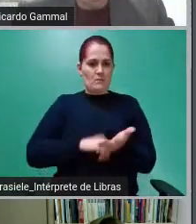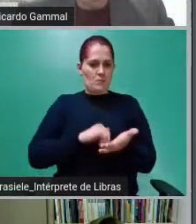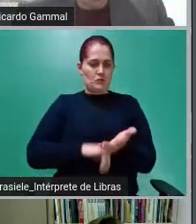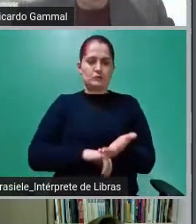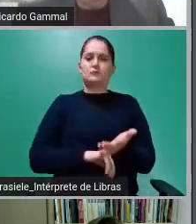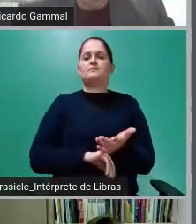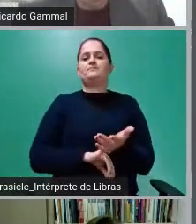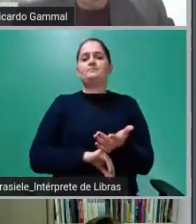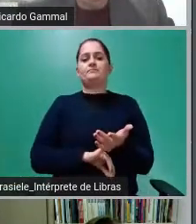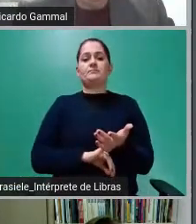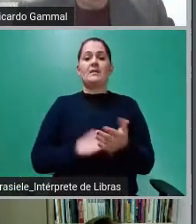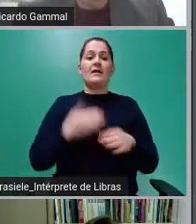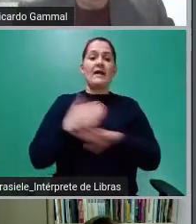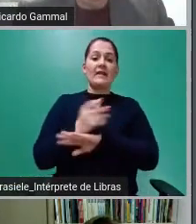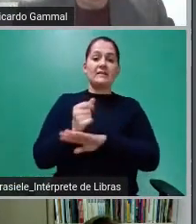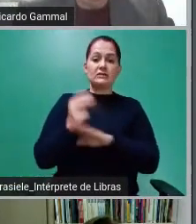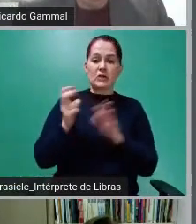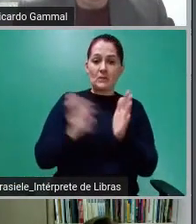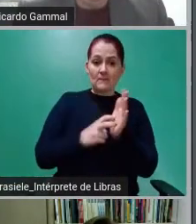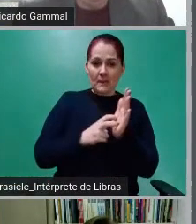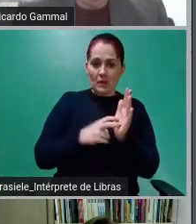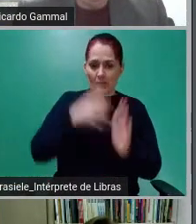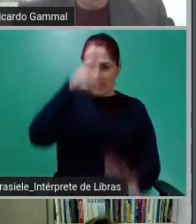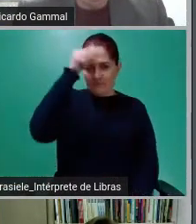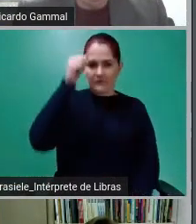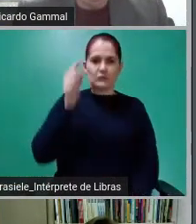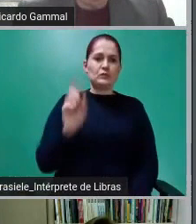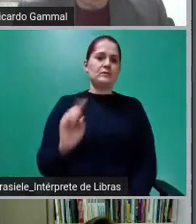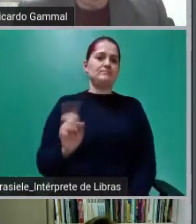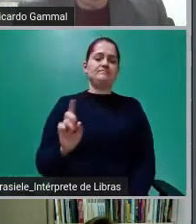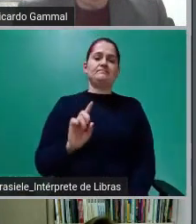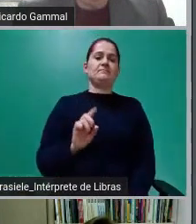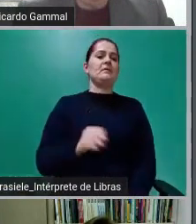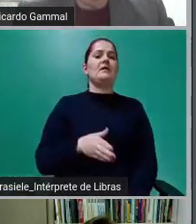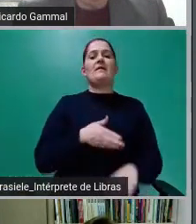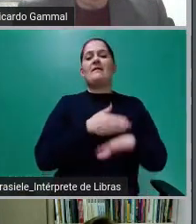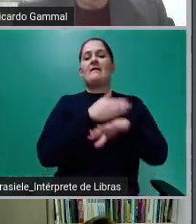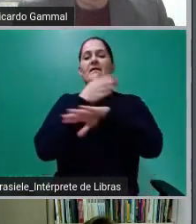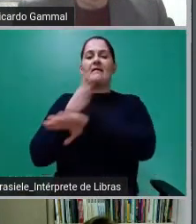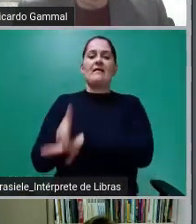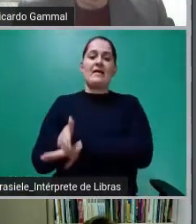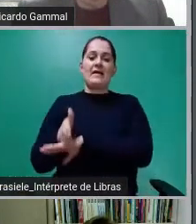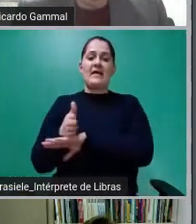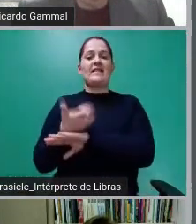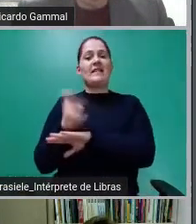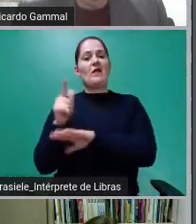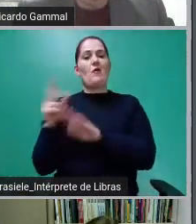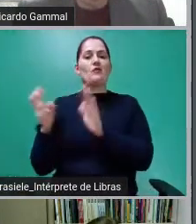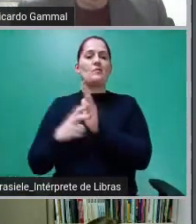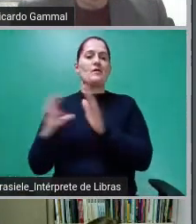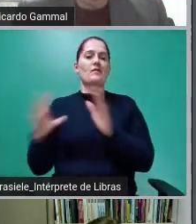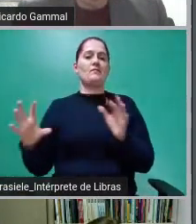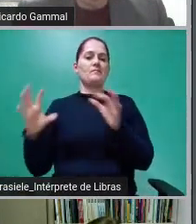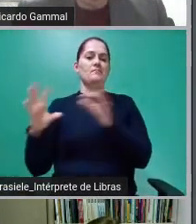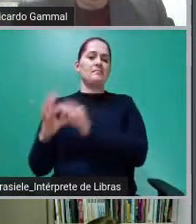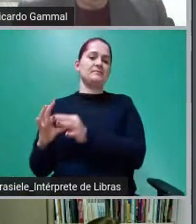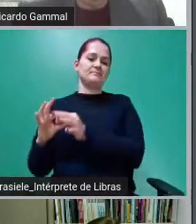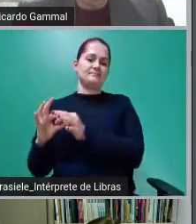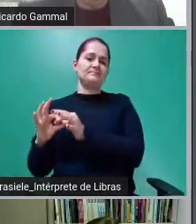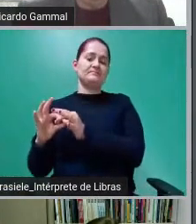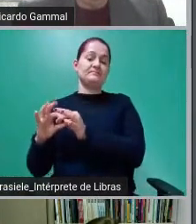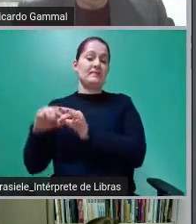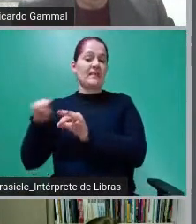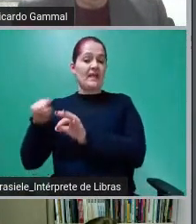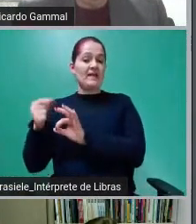na conta do município, eles caem no ralo da conta vinculada a esse esquema. E dessa